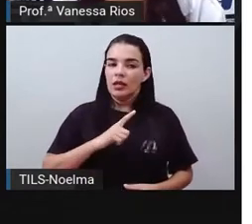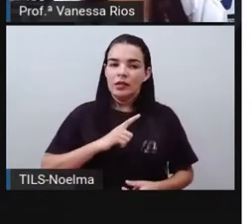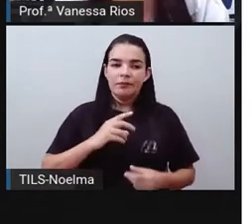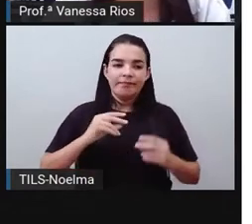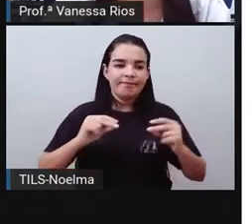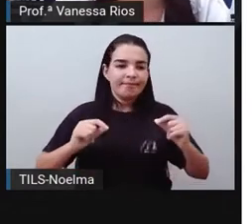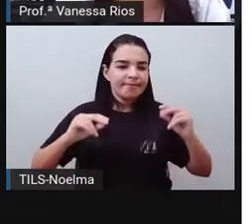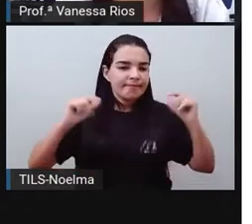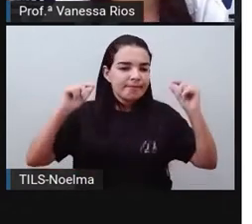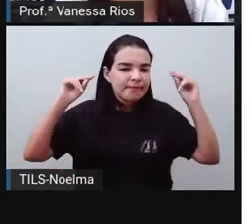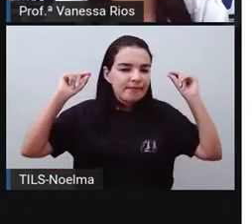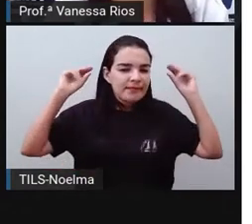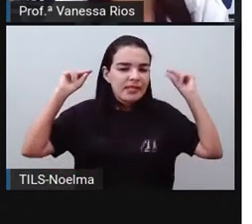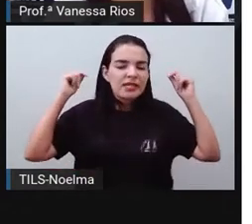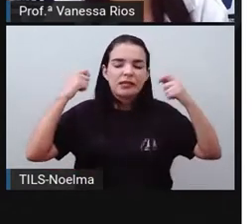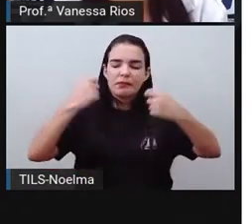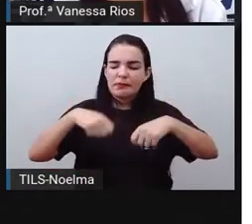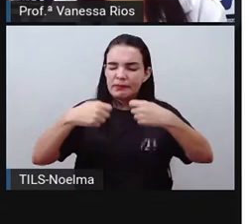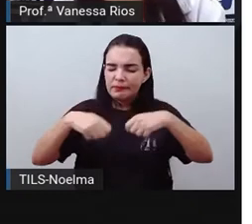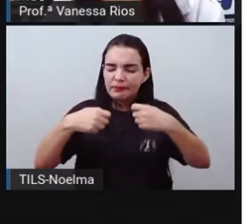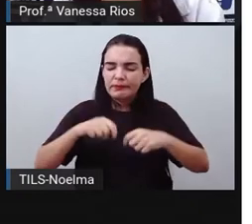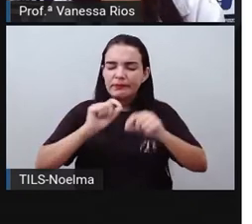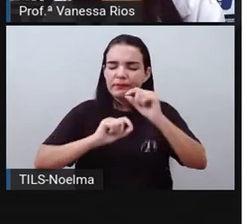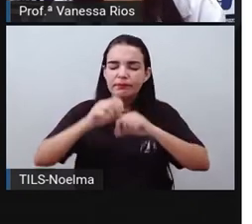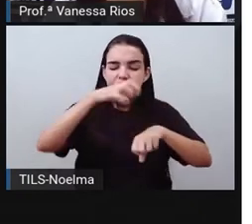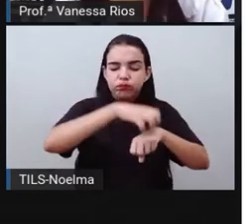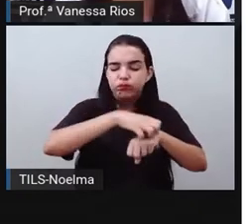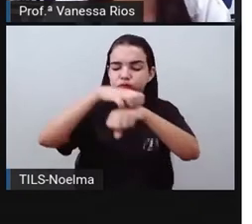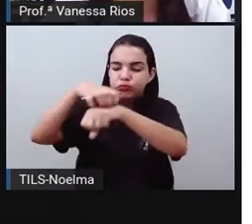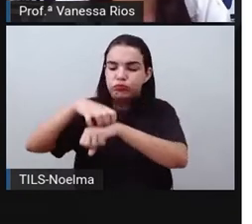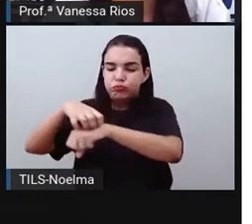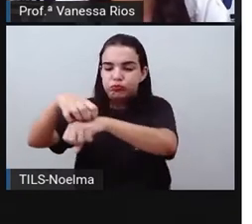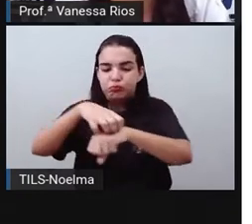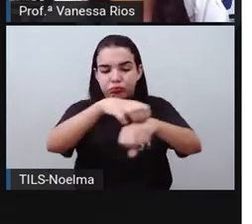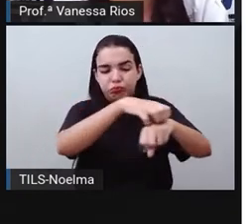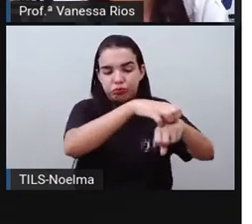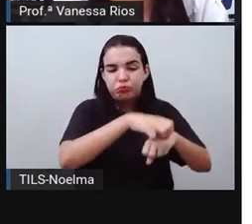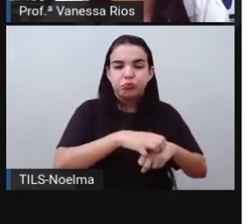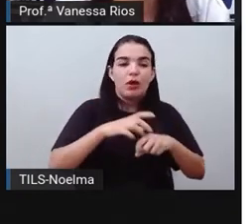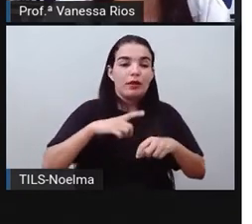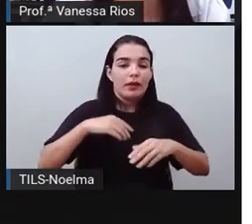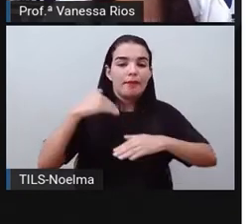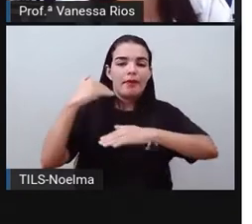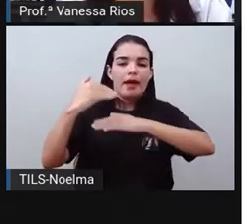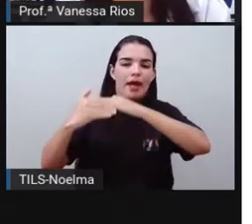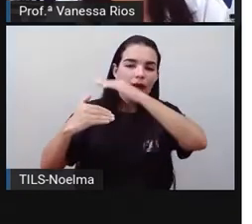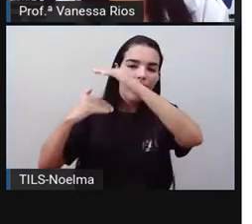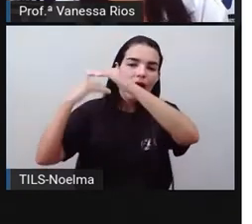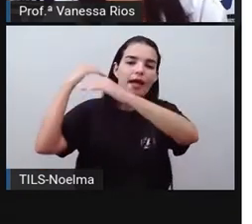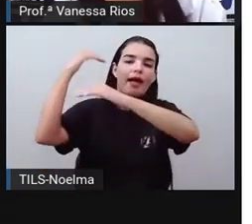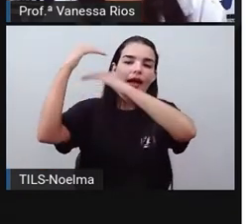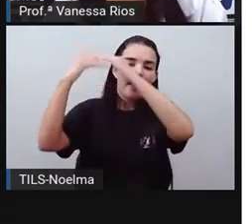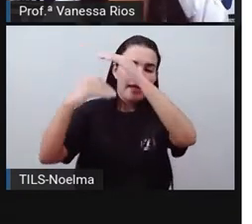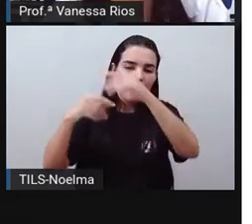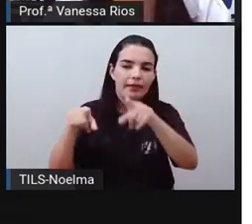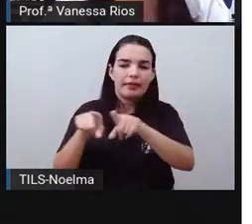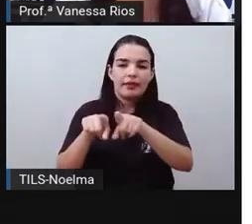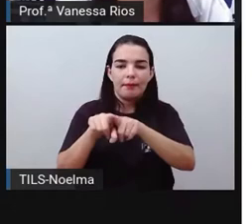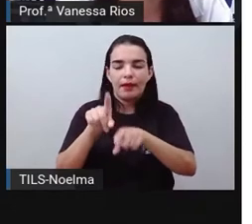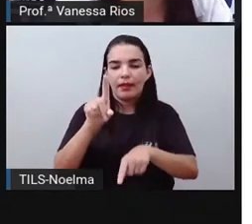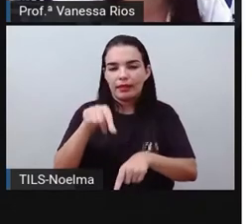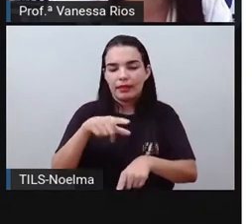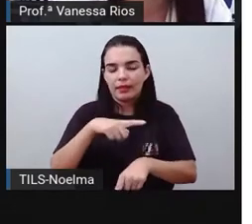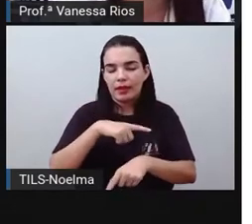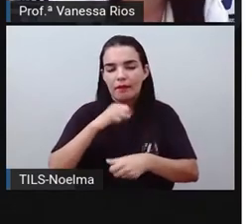transportar, de mudar, de passar de um lugar para outro e que foram evoluindo, foram se modificando no